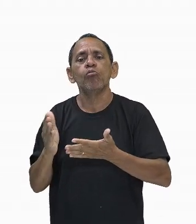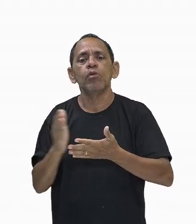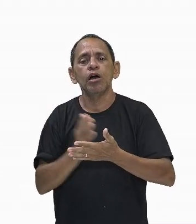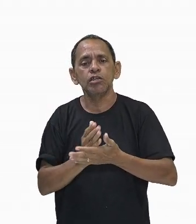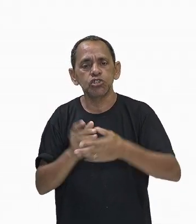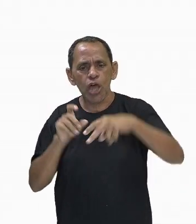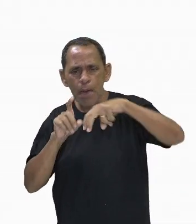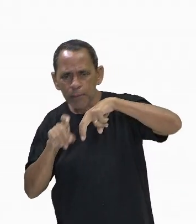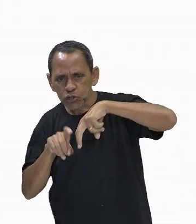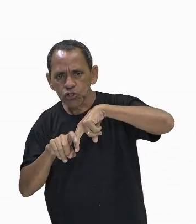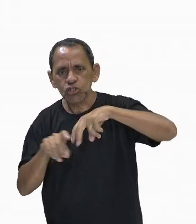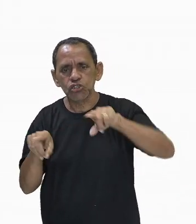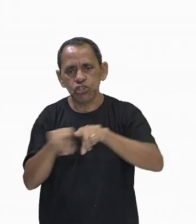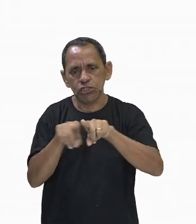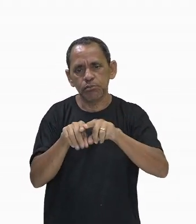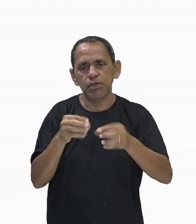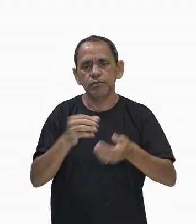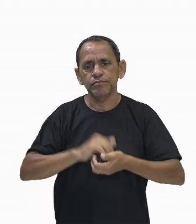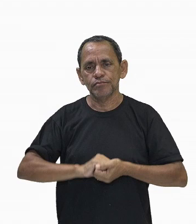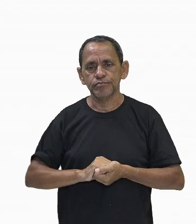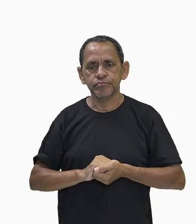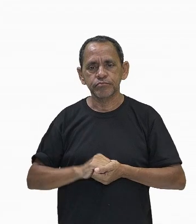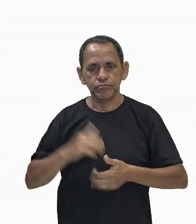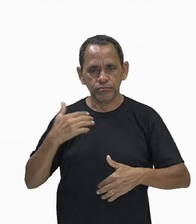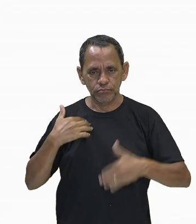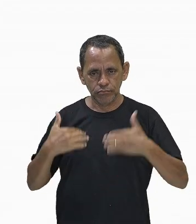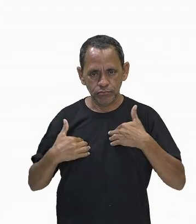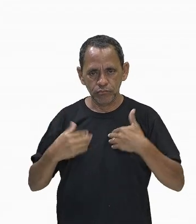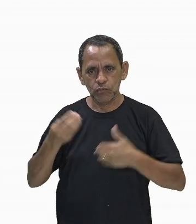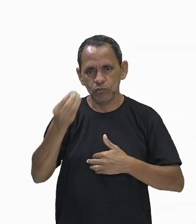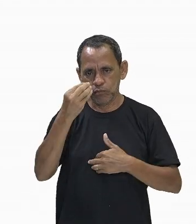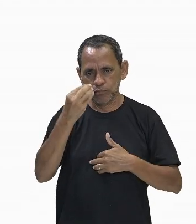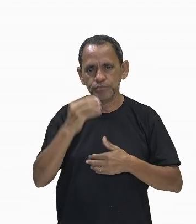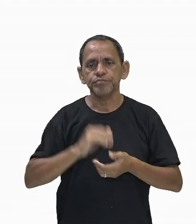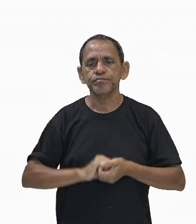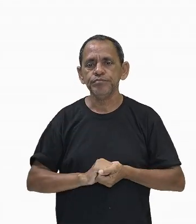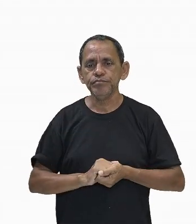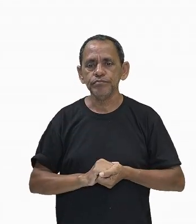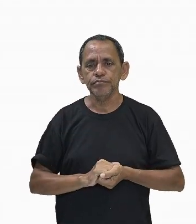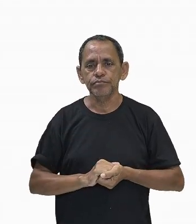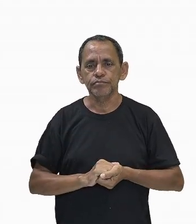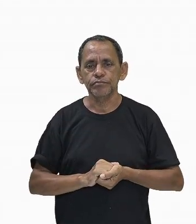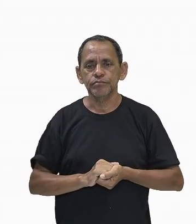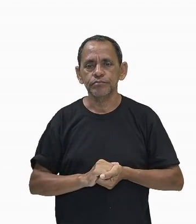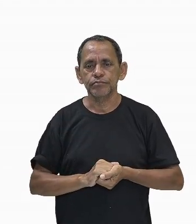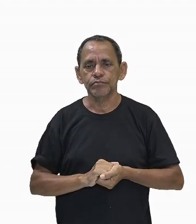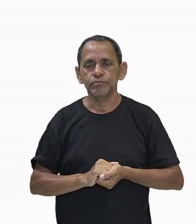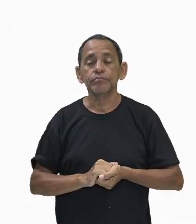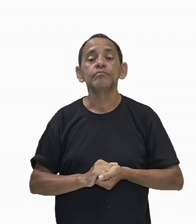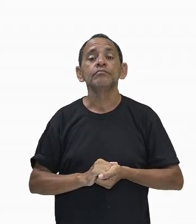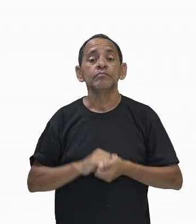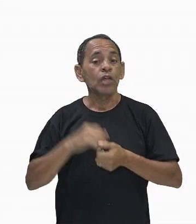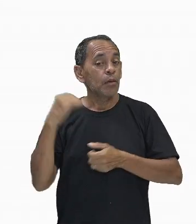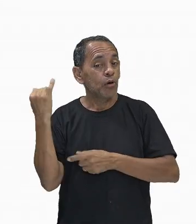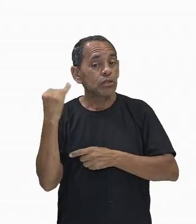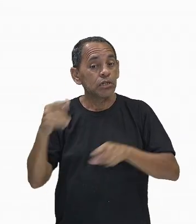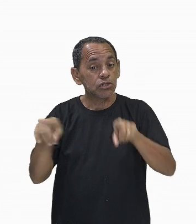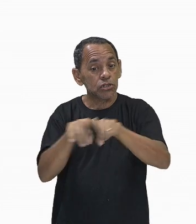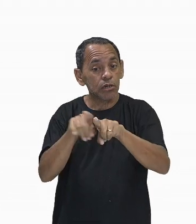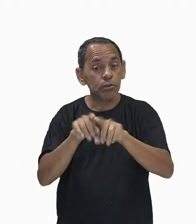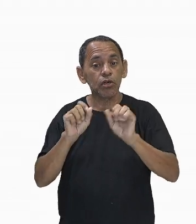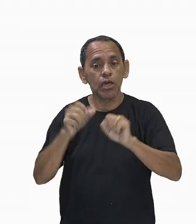condições também do corpo humano já enfraquecido. E também é importante evitar,